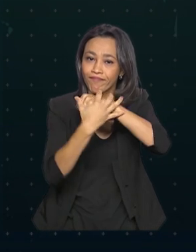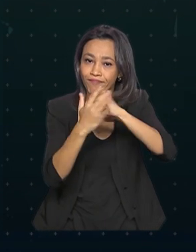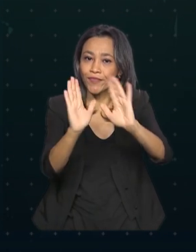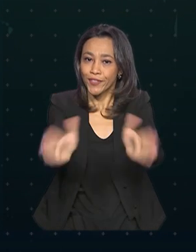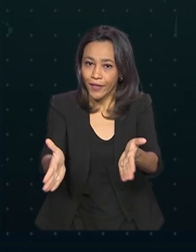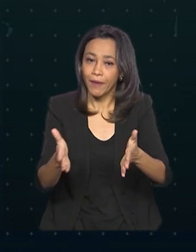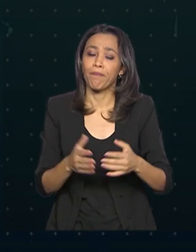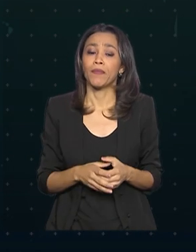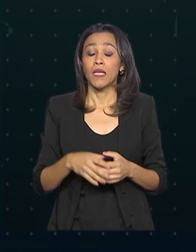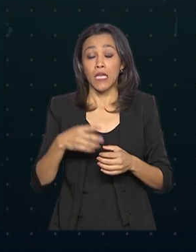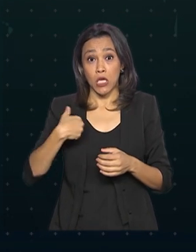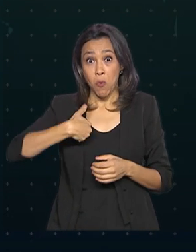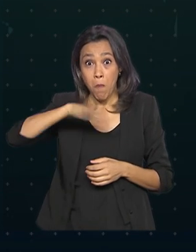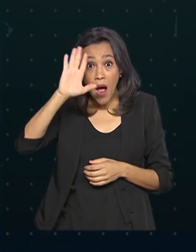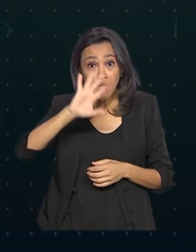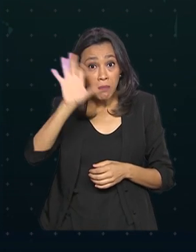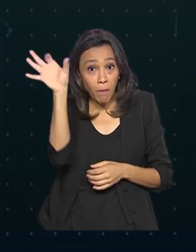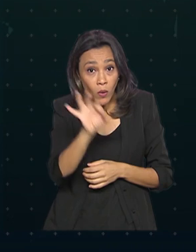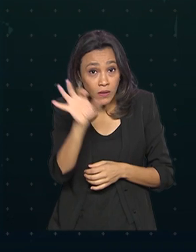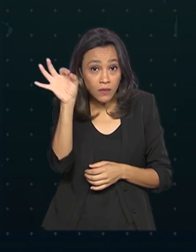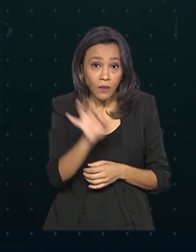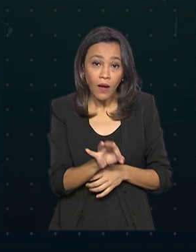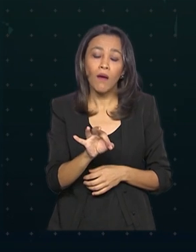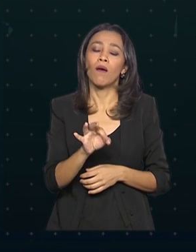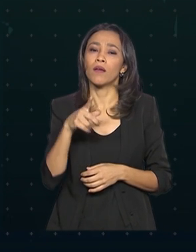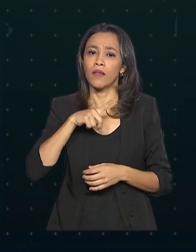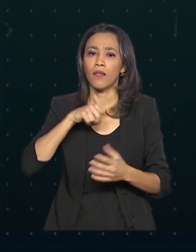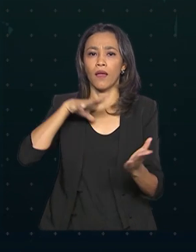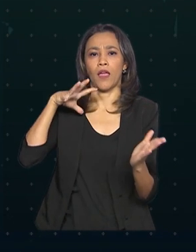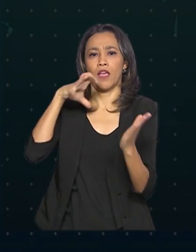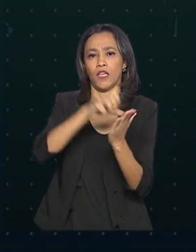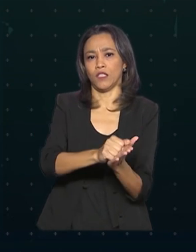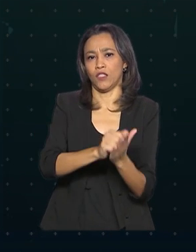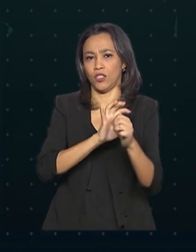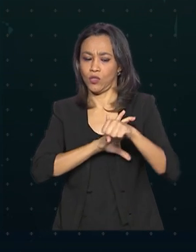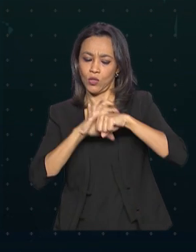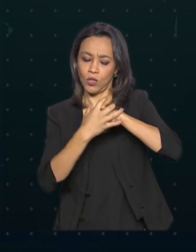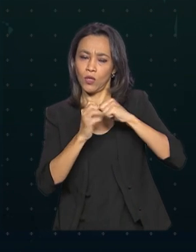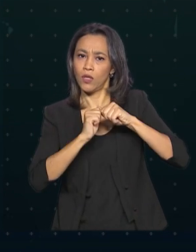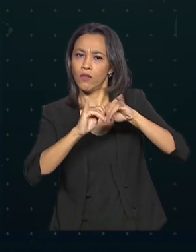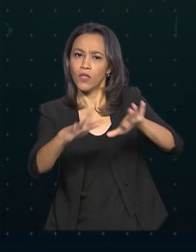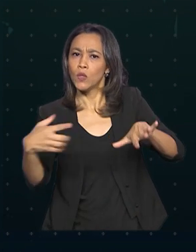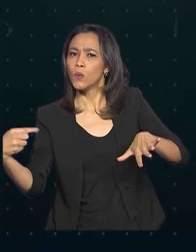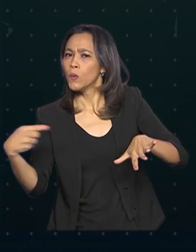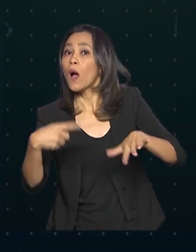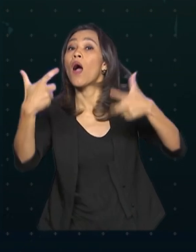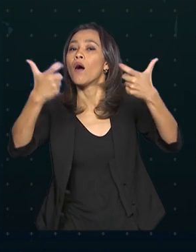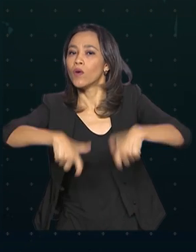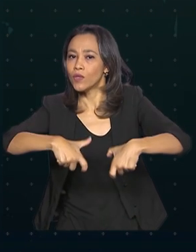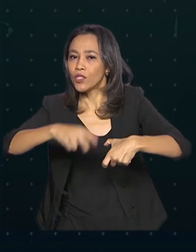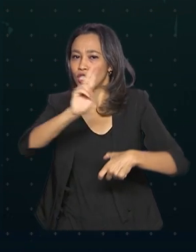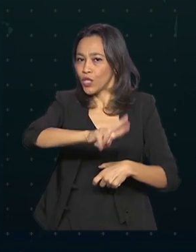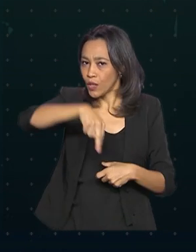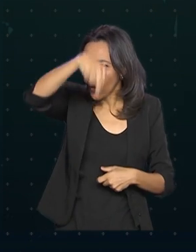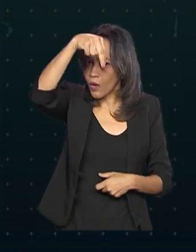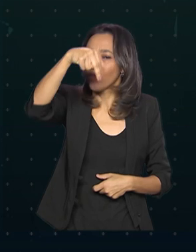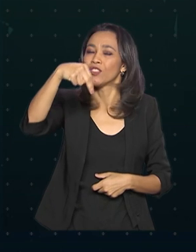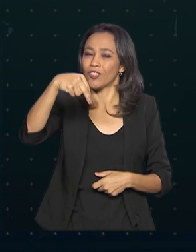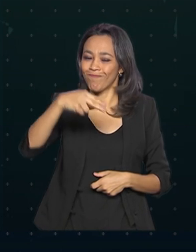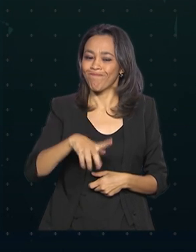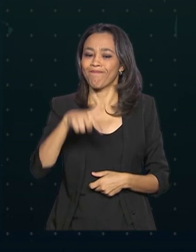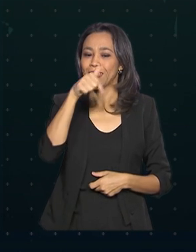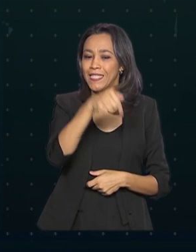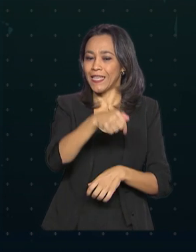o maior percentual de municípios com registros do novo coronavírus está nas regiões norte, com